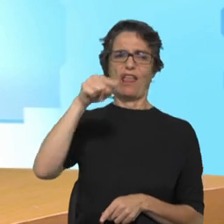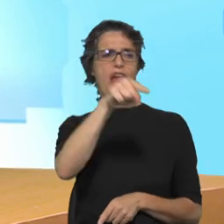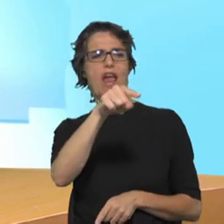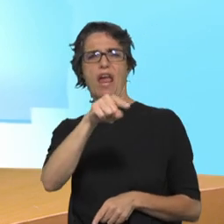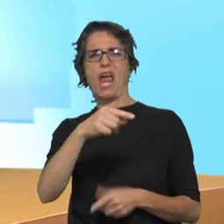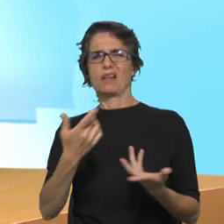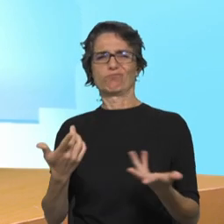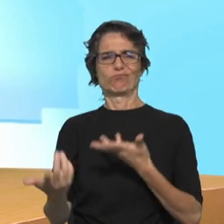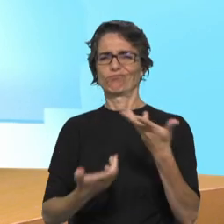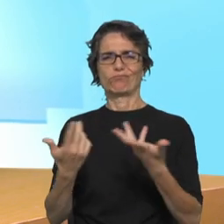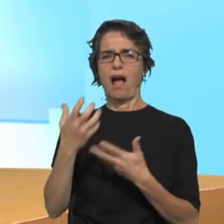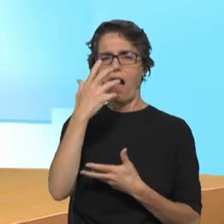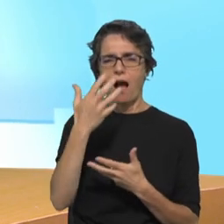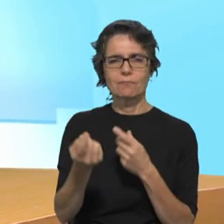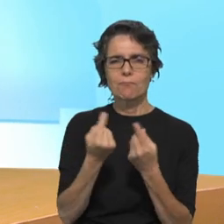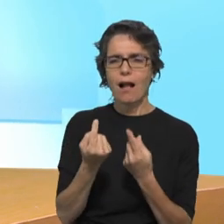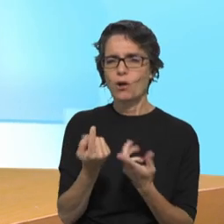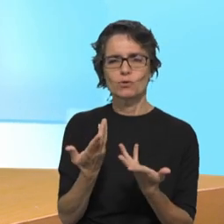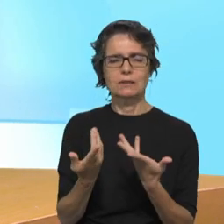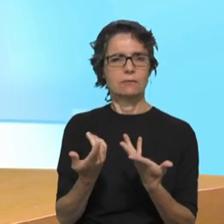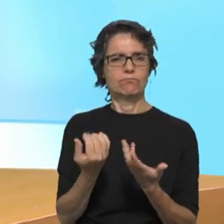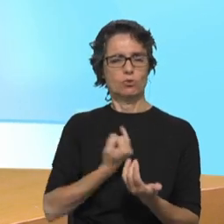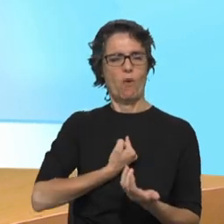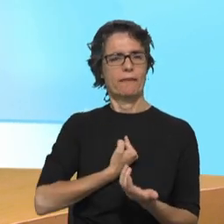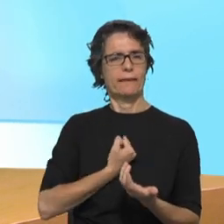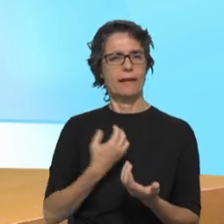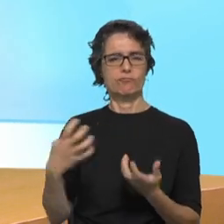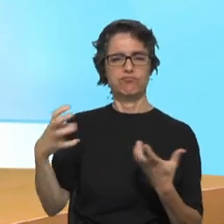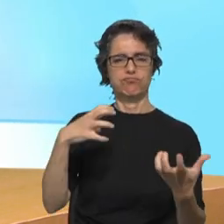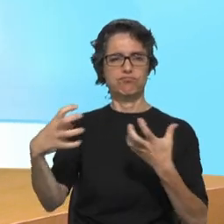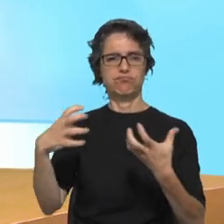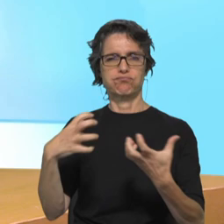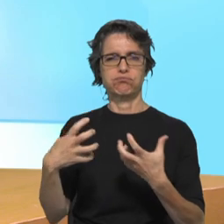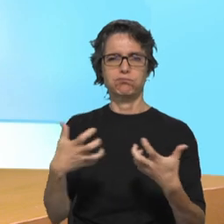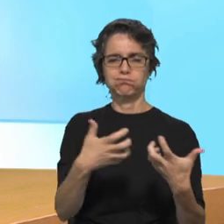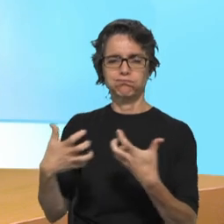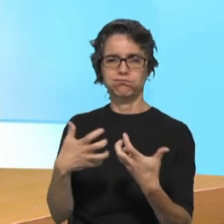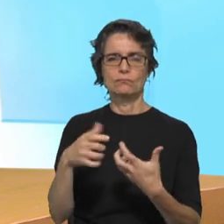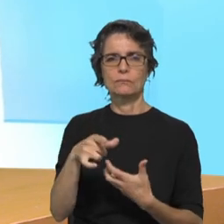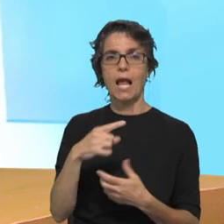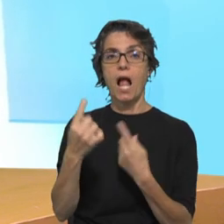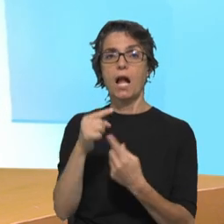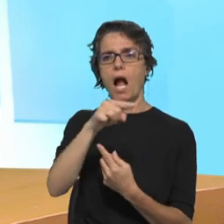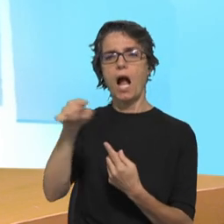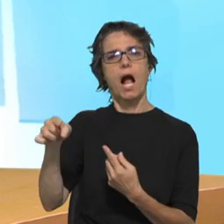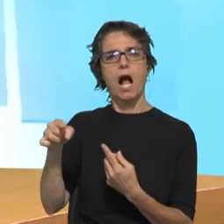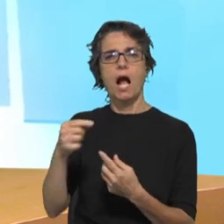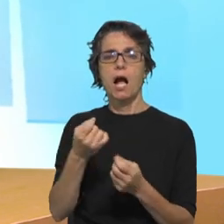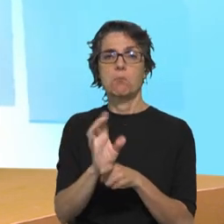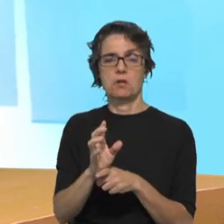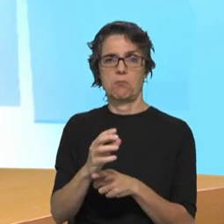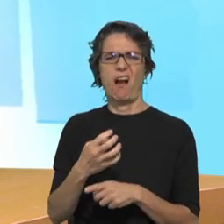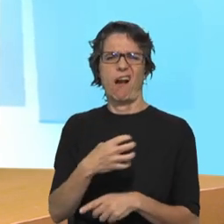agredimos-nos mutuamente, identidades que se agridem mutuamente. Alguns podem pensá-la, porventura, como uma pedra de museu,